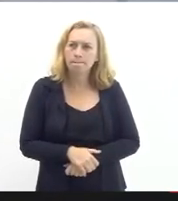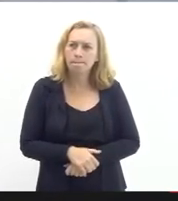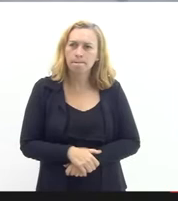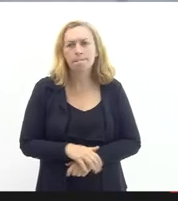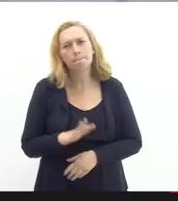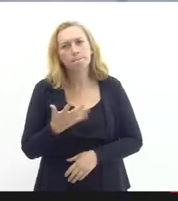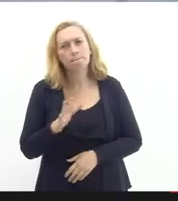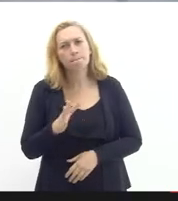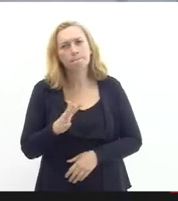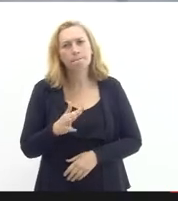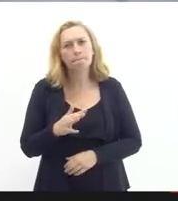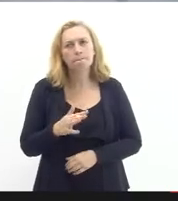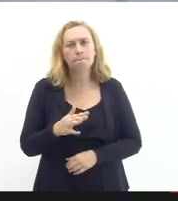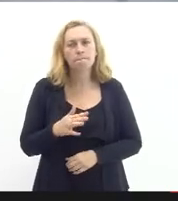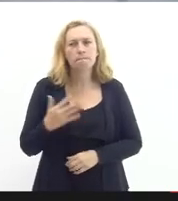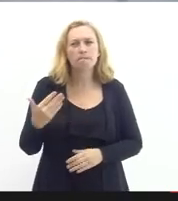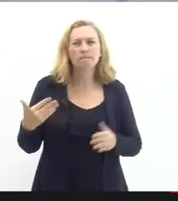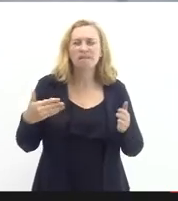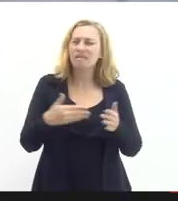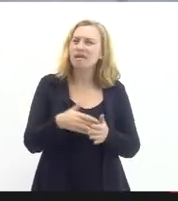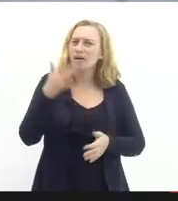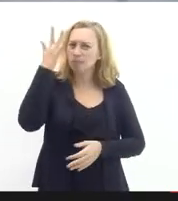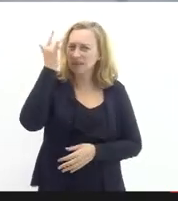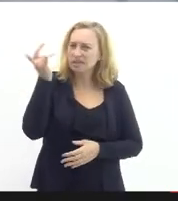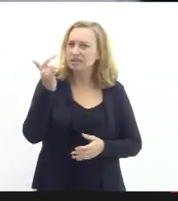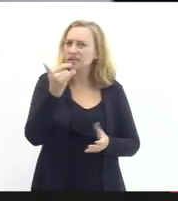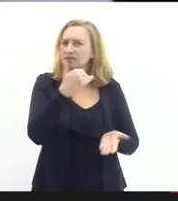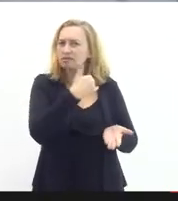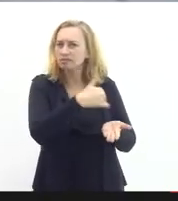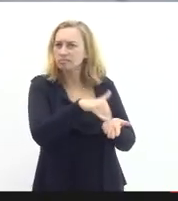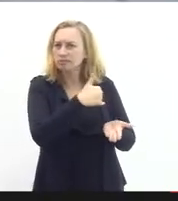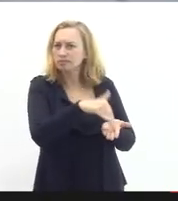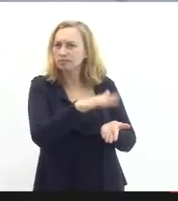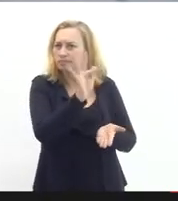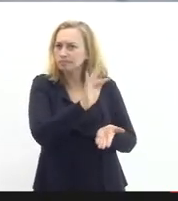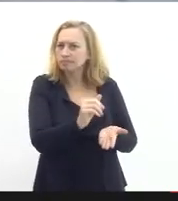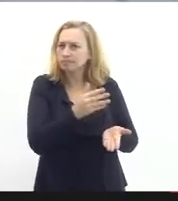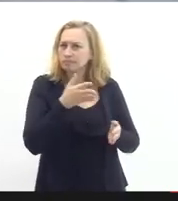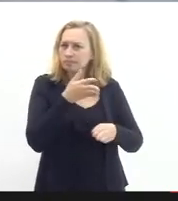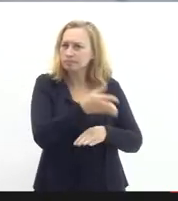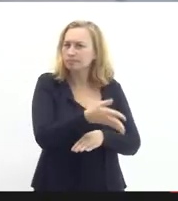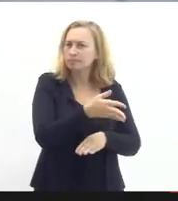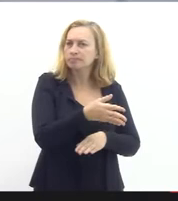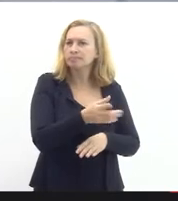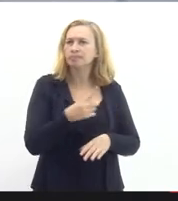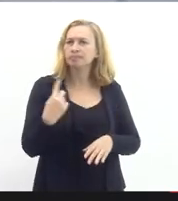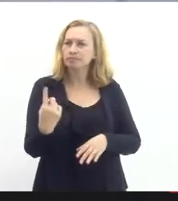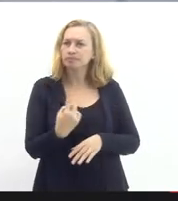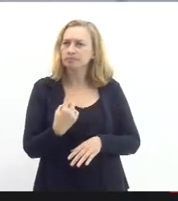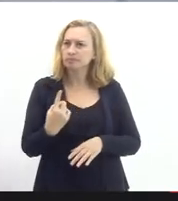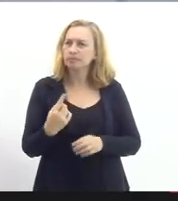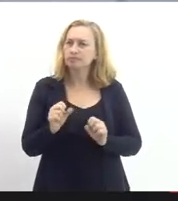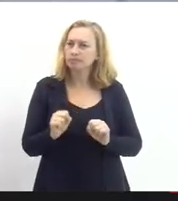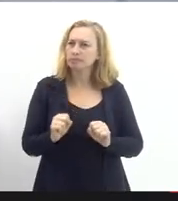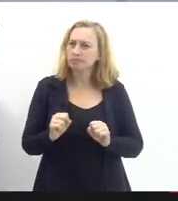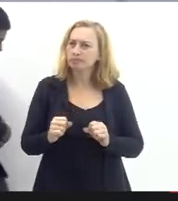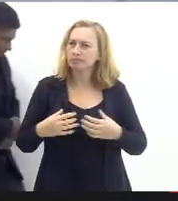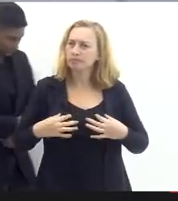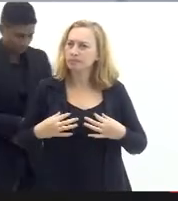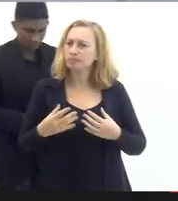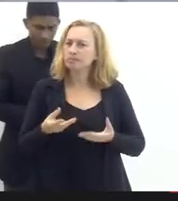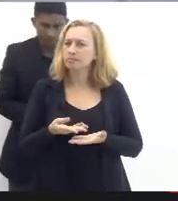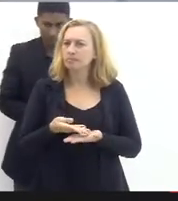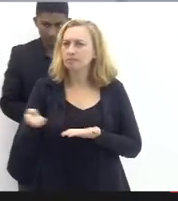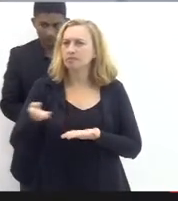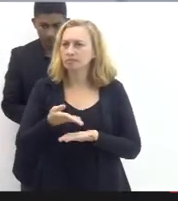até amanhã no que eu estaria fazendo e aí a gente vai estar disponibilizando o senhor